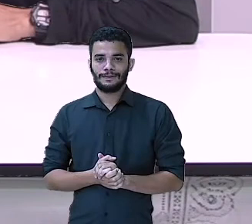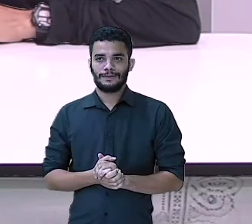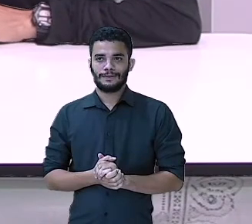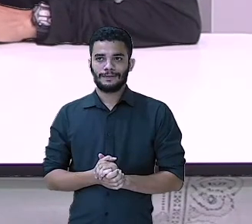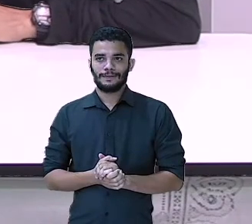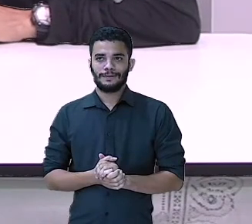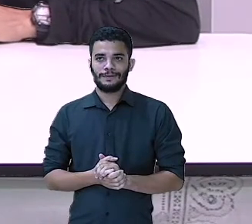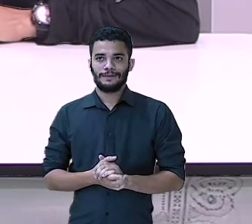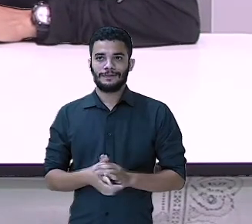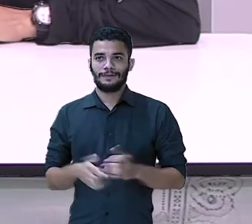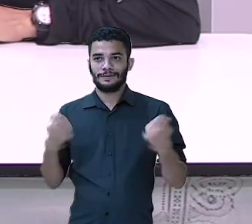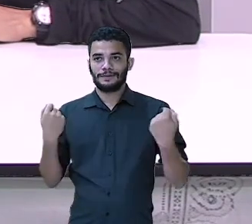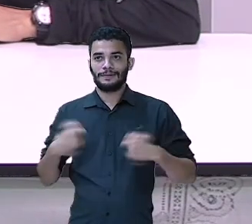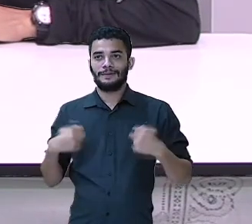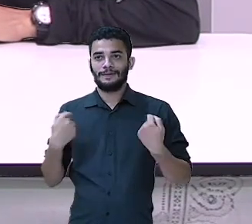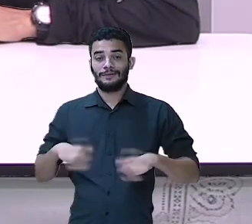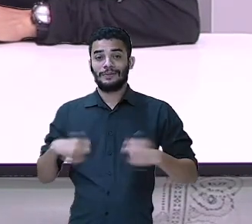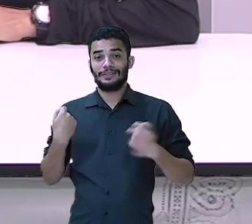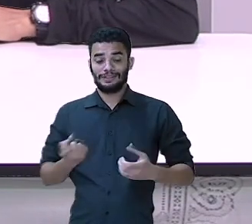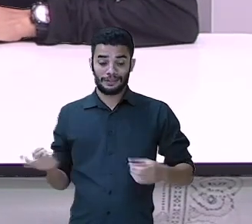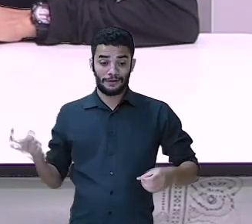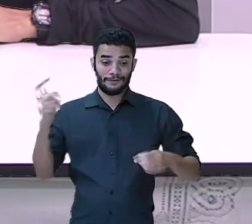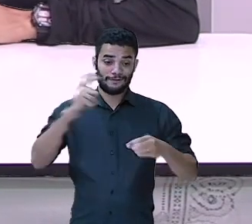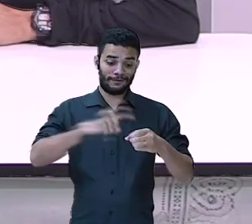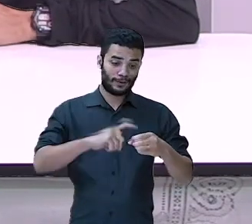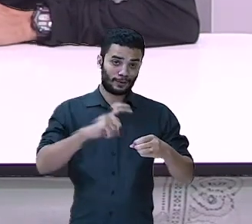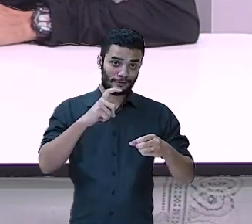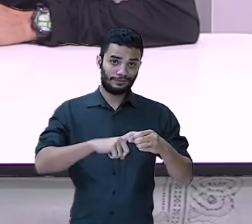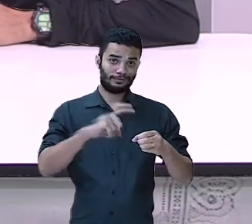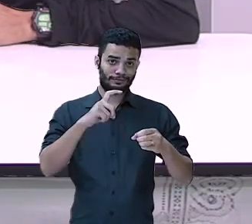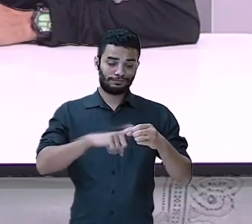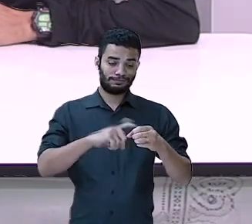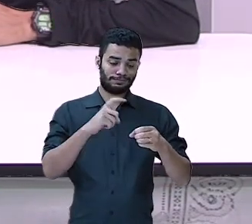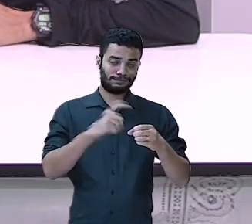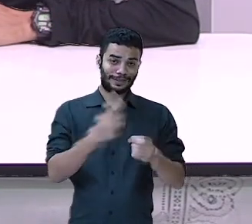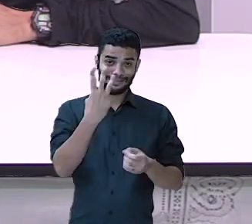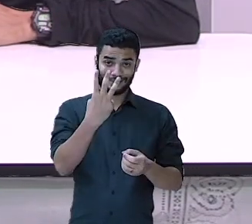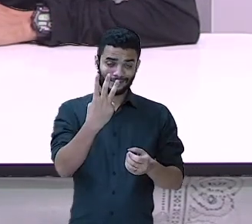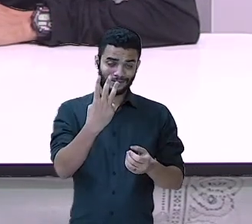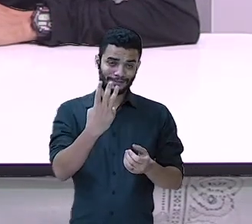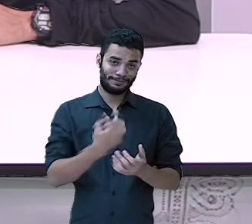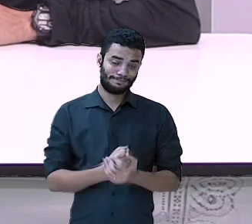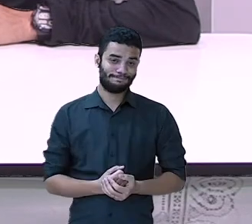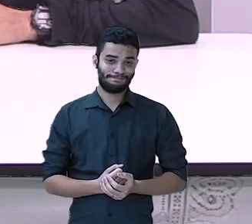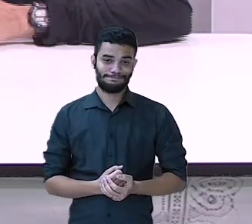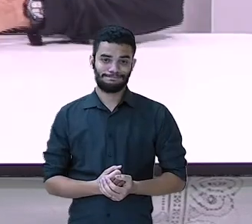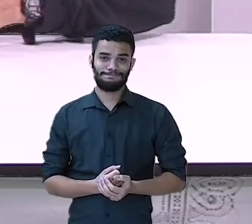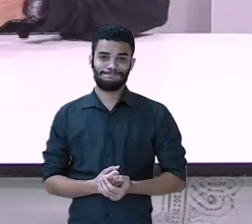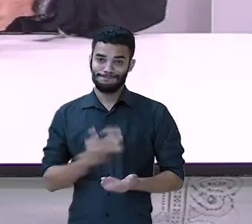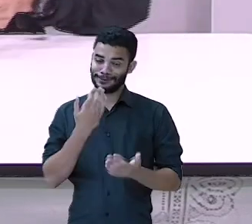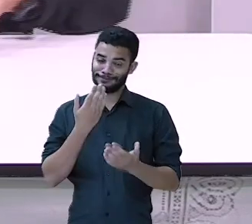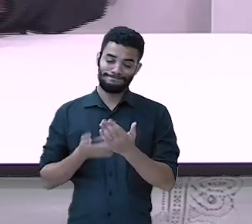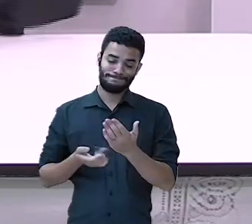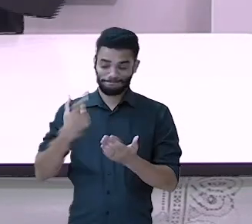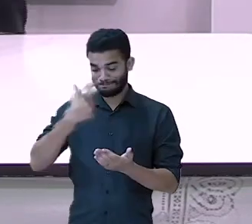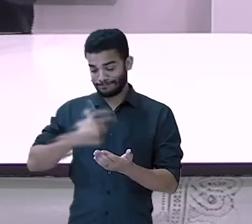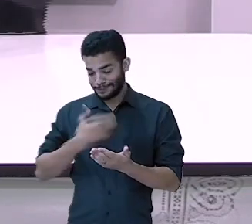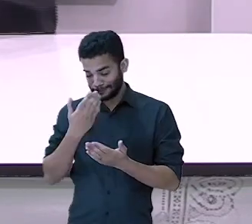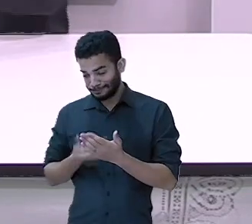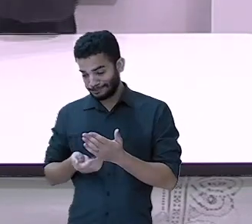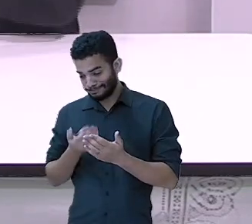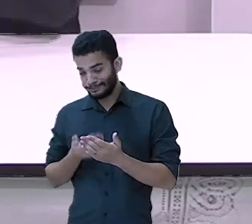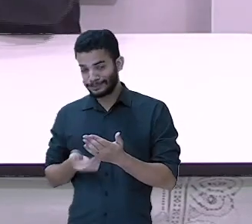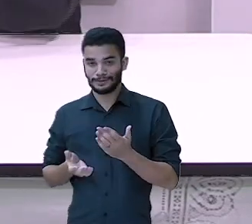Olha só. Volte três casas. Então, vou ter que voltar. Uma, duas, três. Voltei para o início.